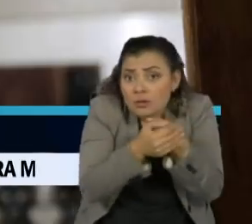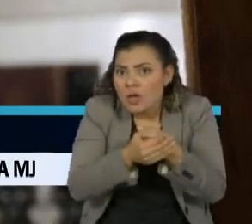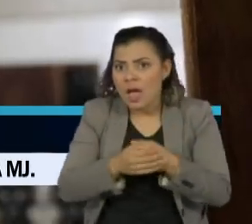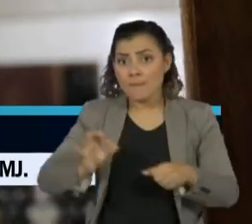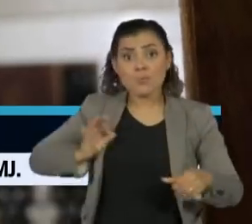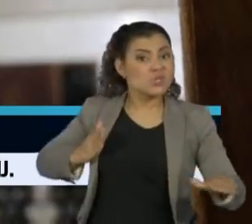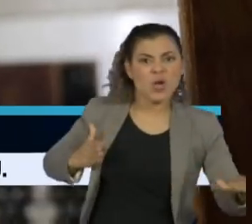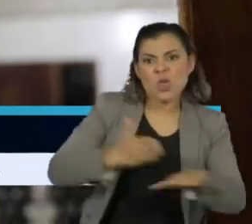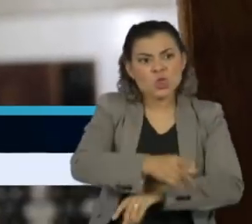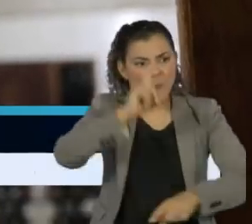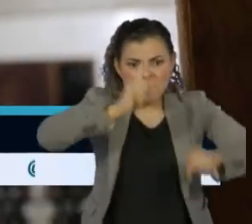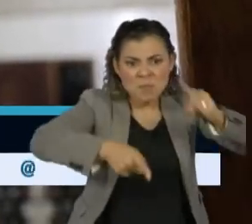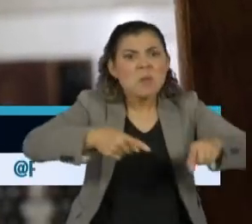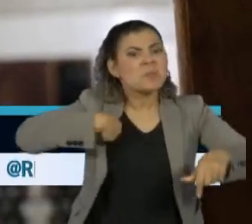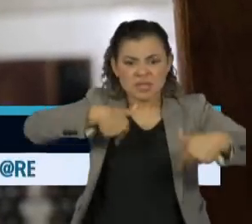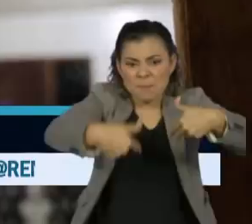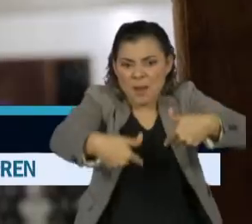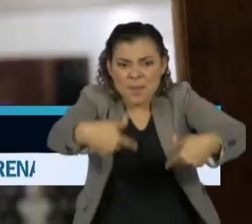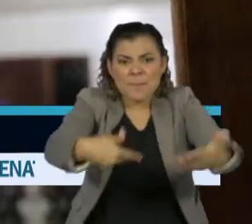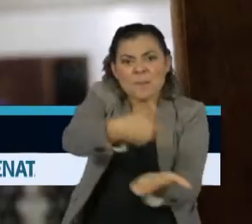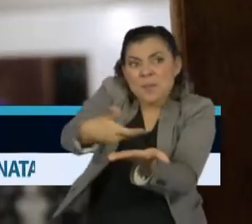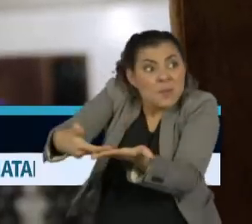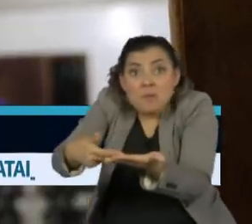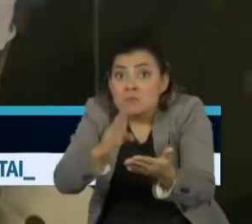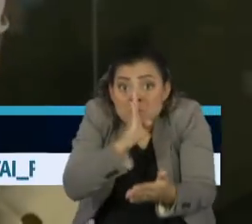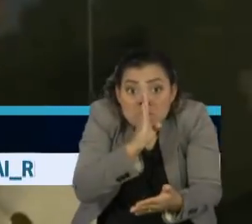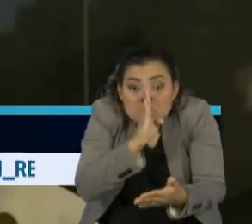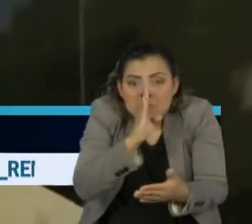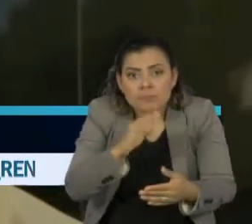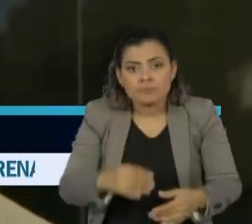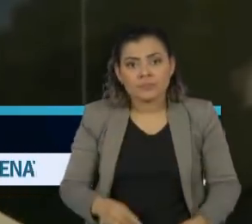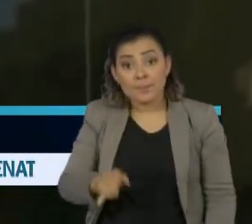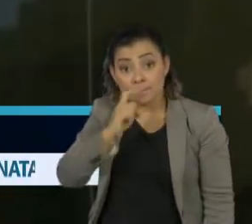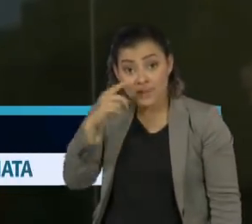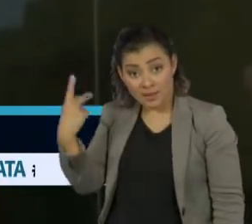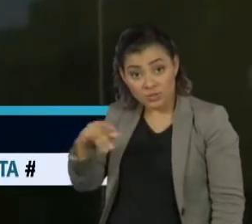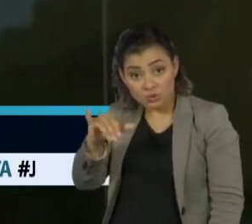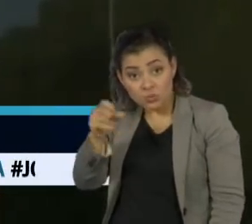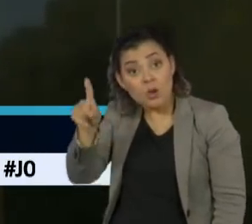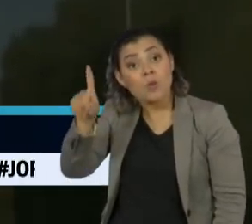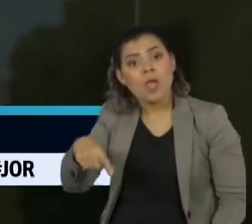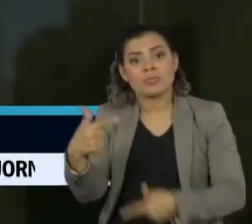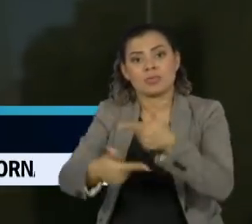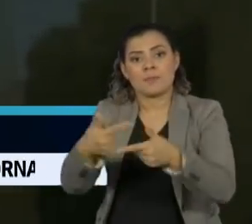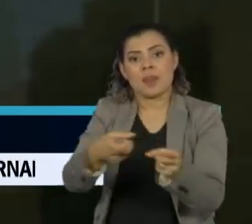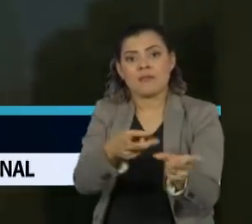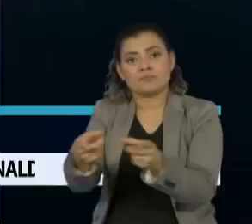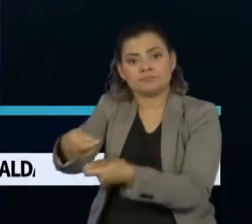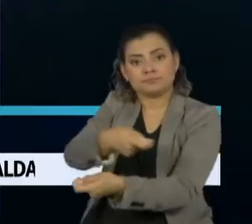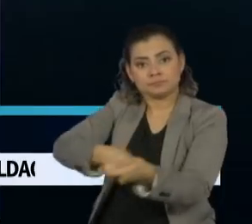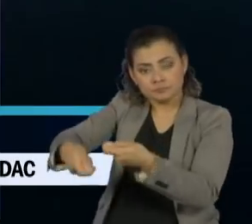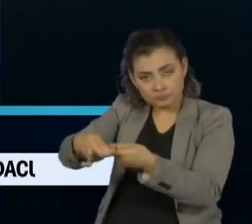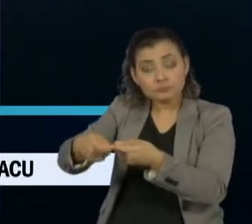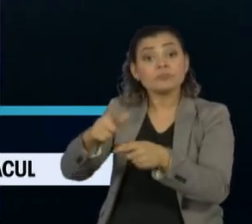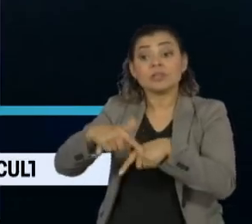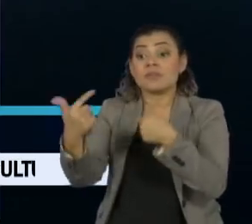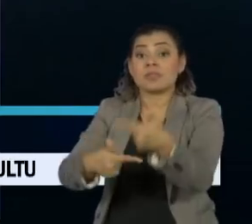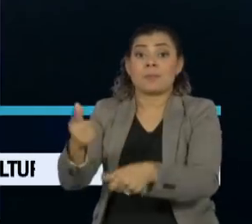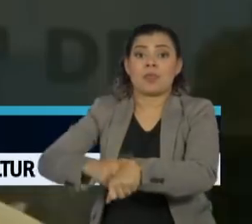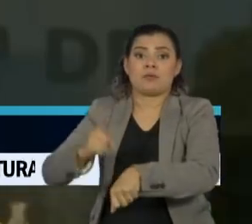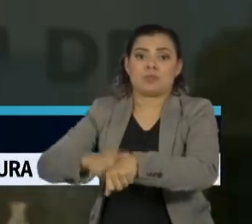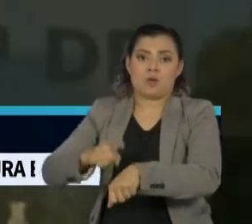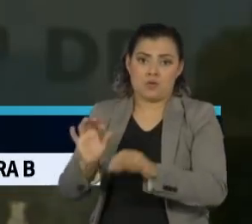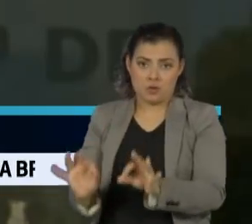deitar no chão e todo mundo calou a boca. Pai de João Pedro é comerciante e estava trabalhando no momento da